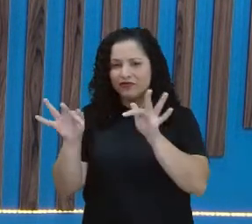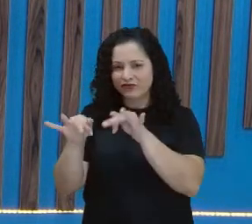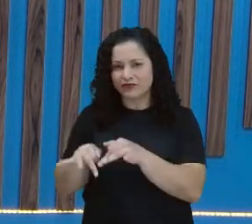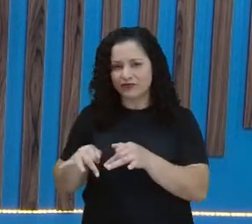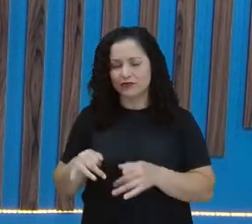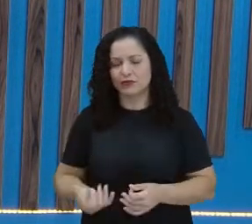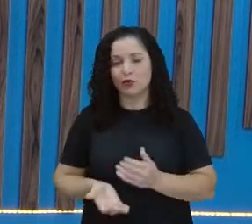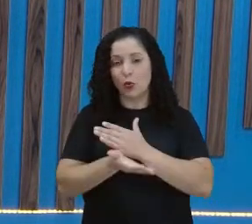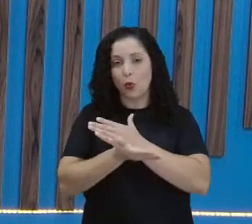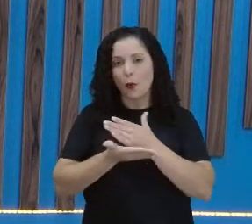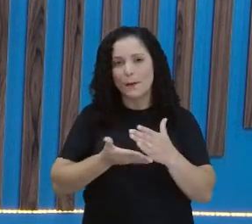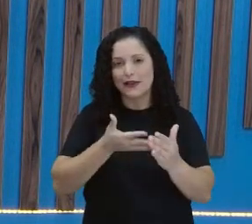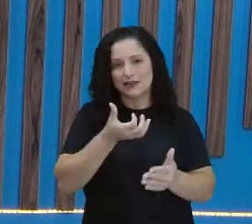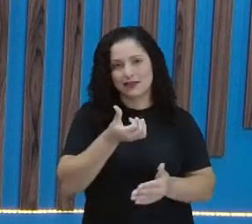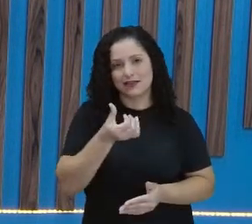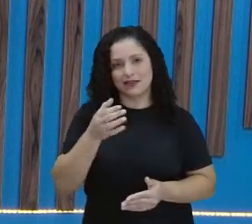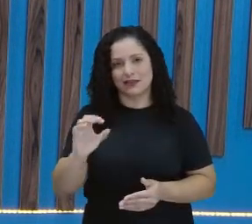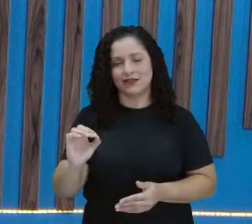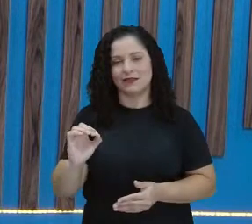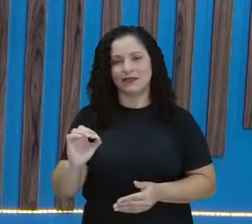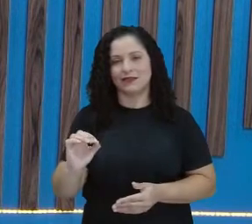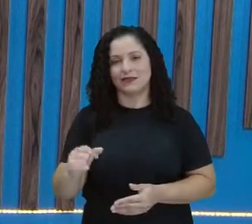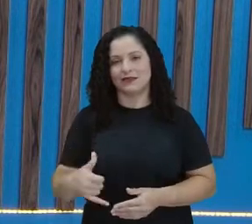60 anos.